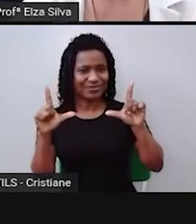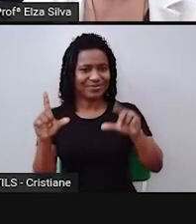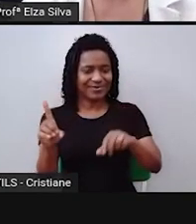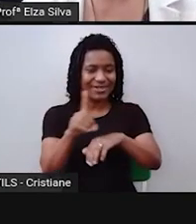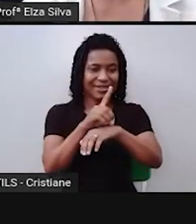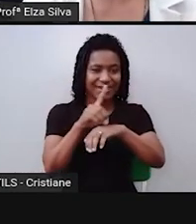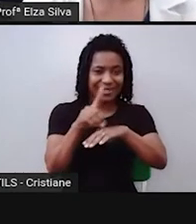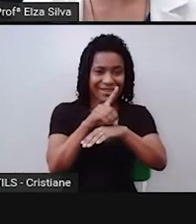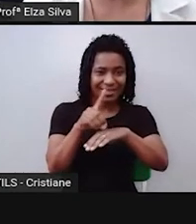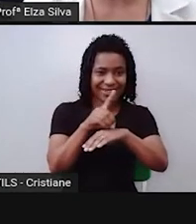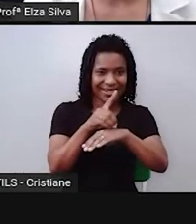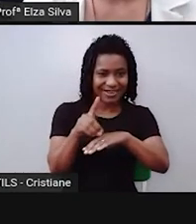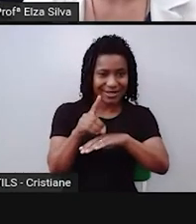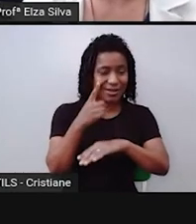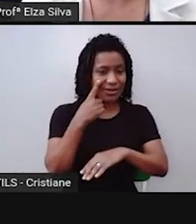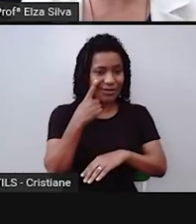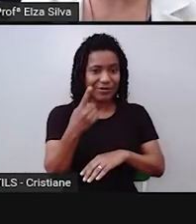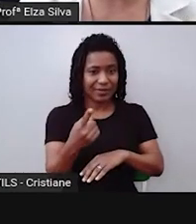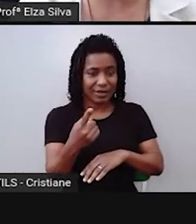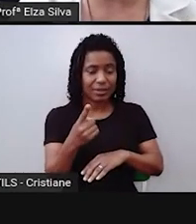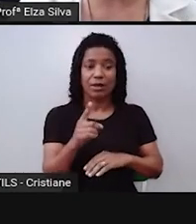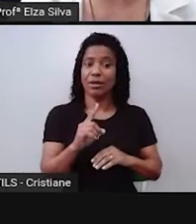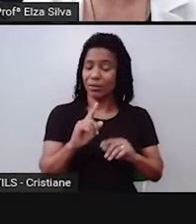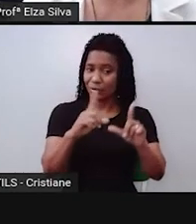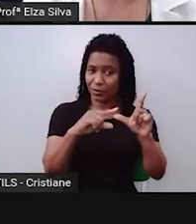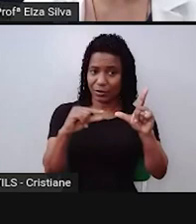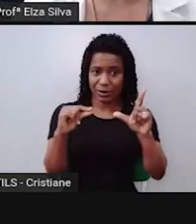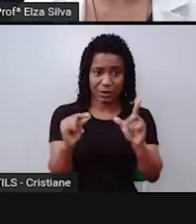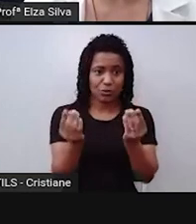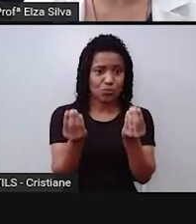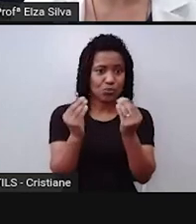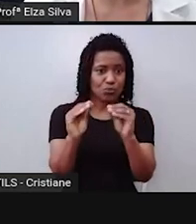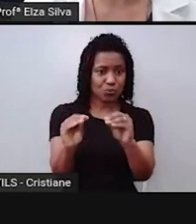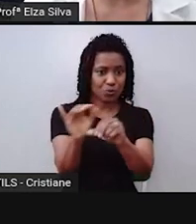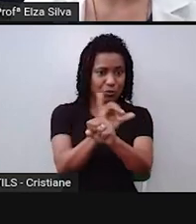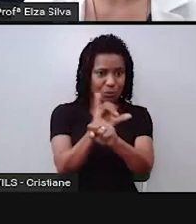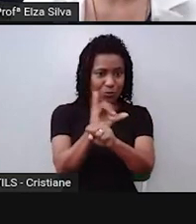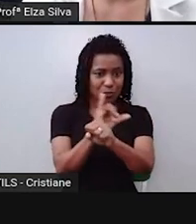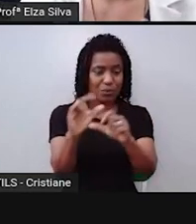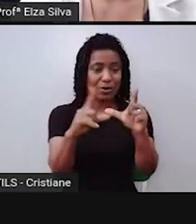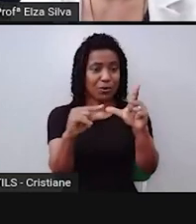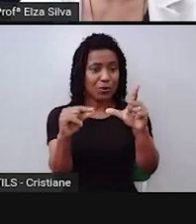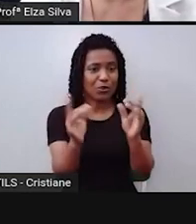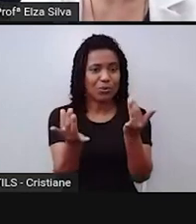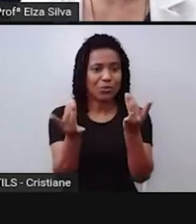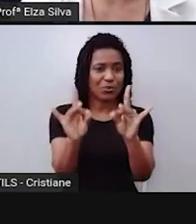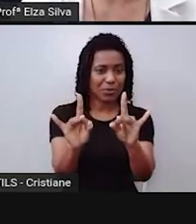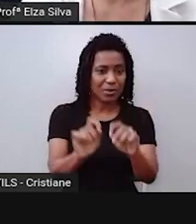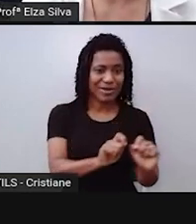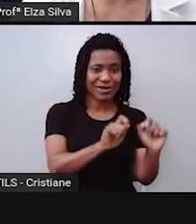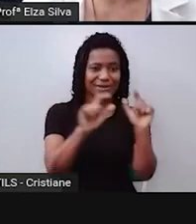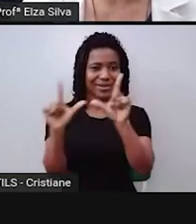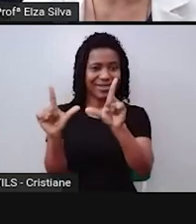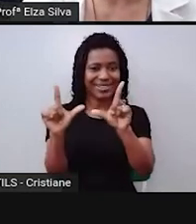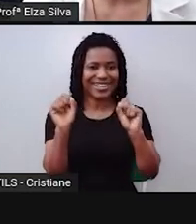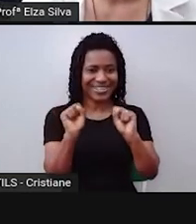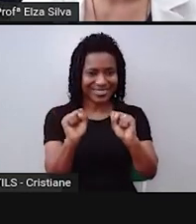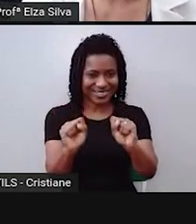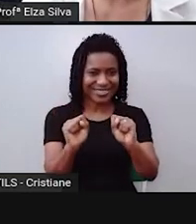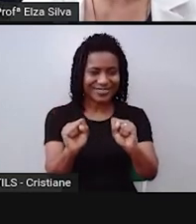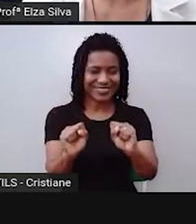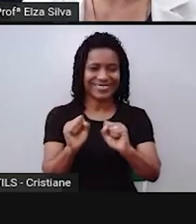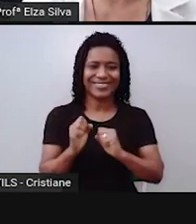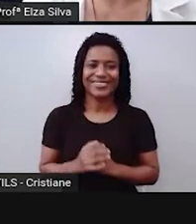canal da Seduc no YouTube, para que vocês possam acessá-lo. Ok? É possível, partir daqui,